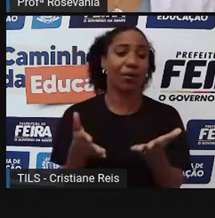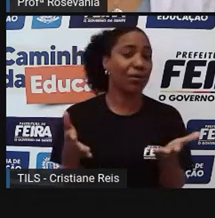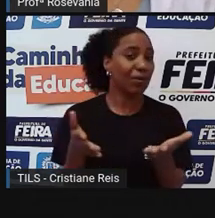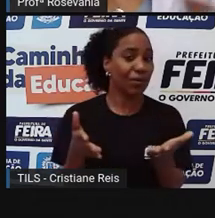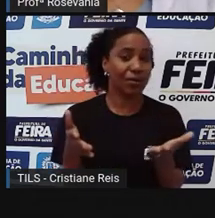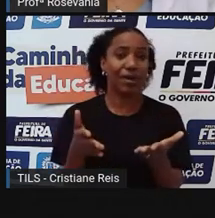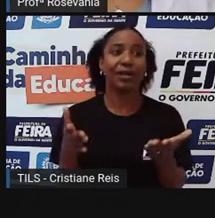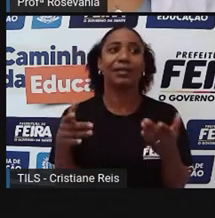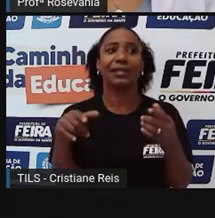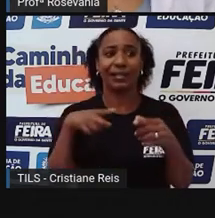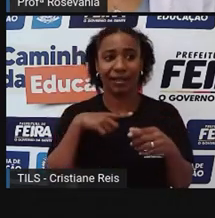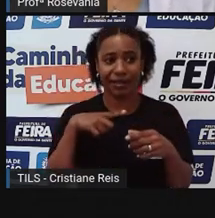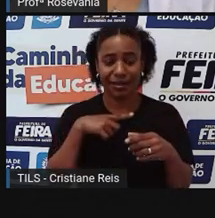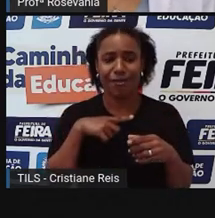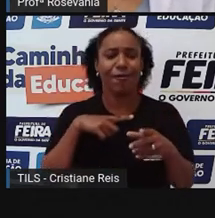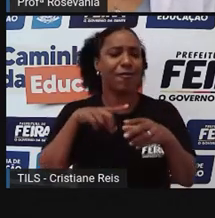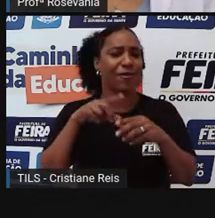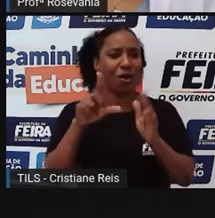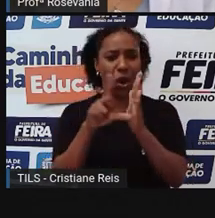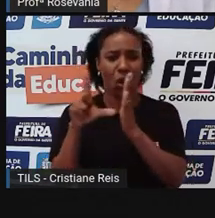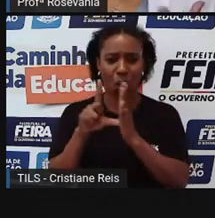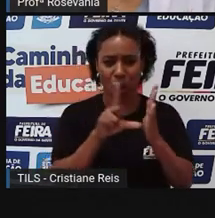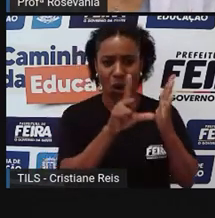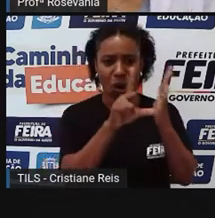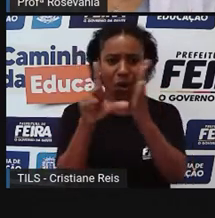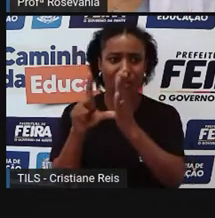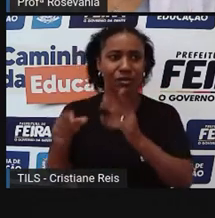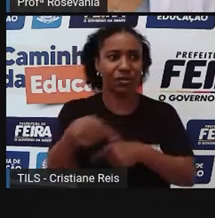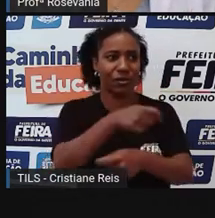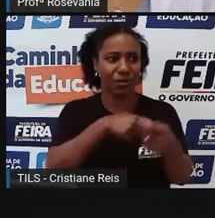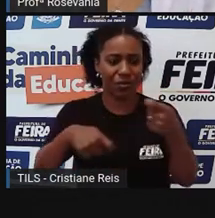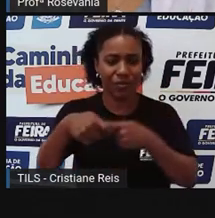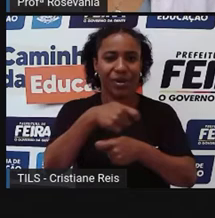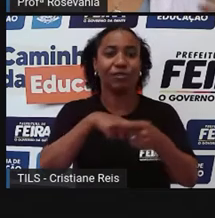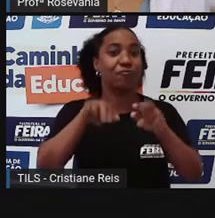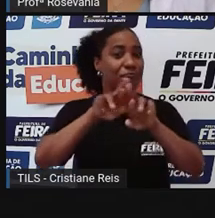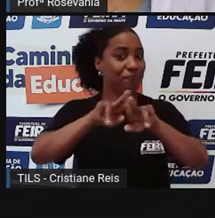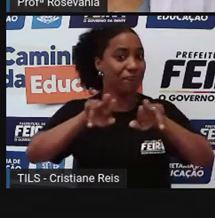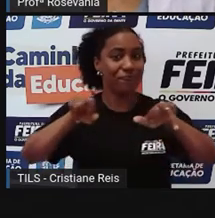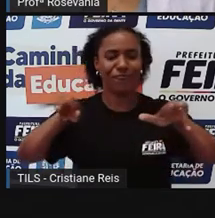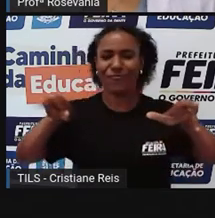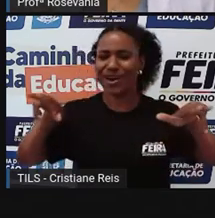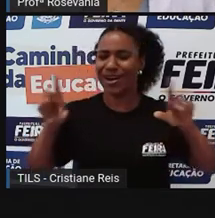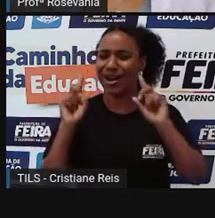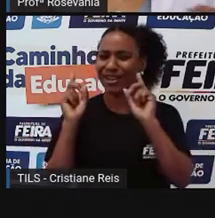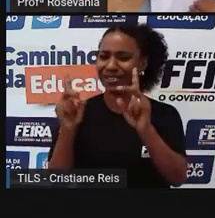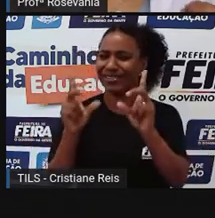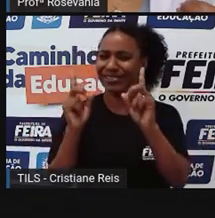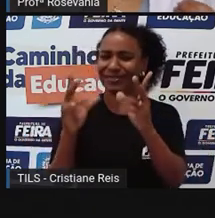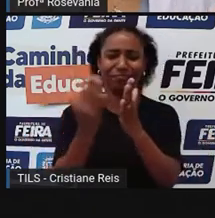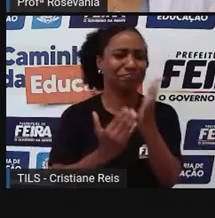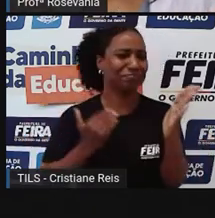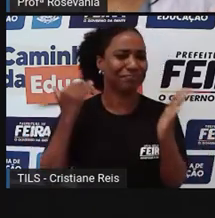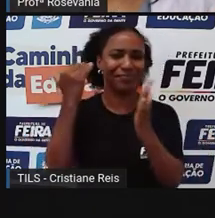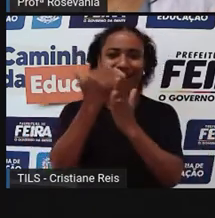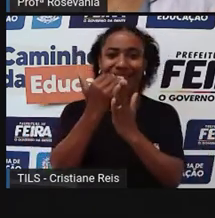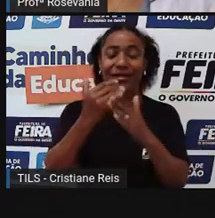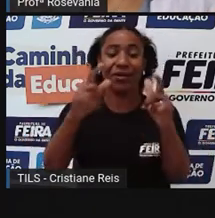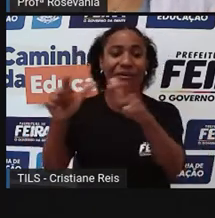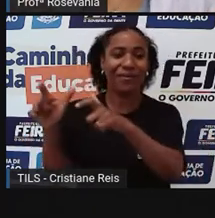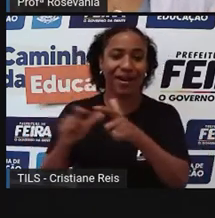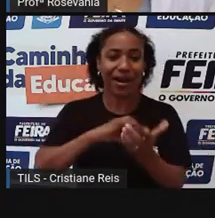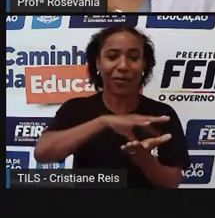várias outras lojas do nosso comércio, com vários outros tipos de produtos, vários espaços culturais, várias